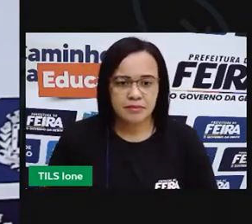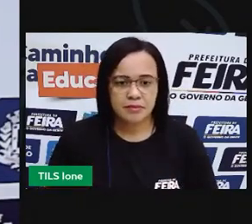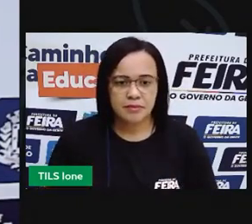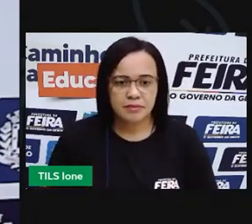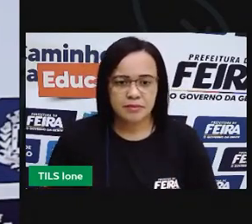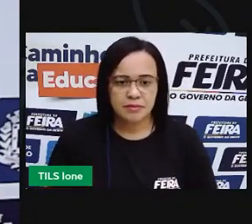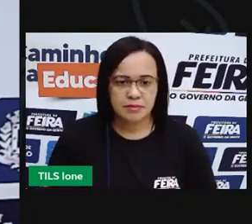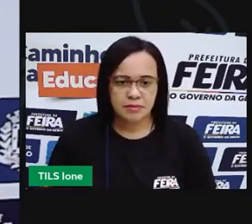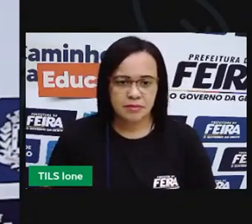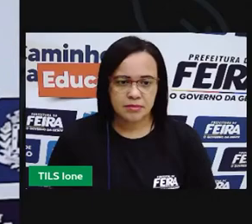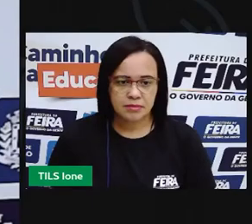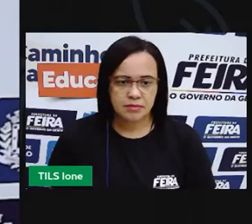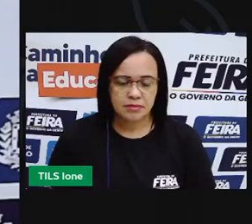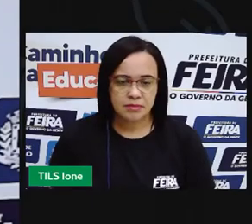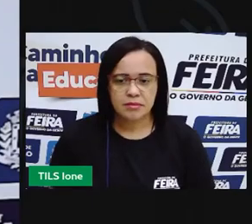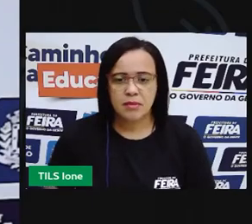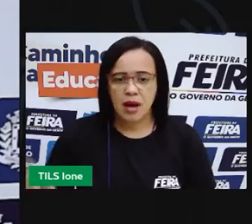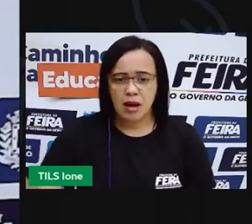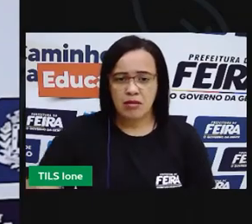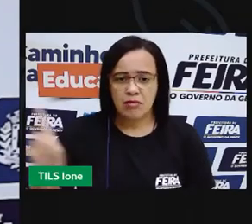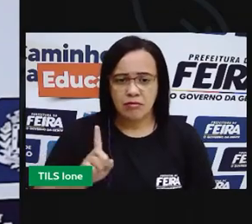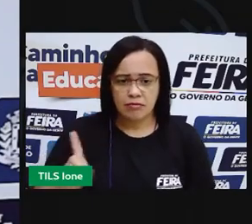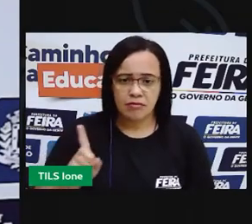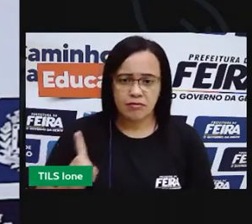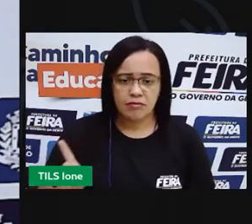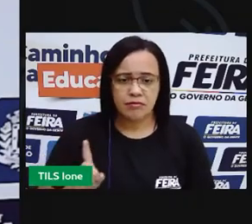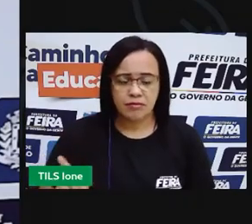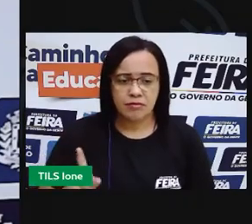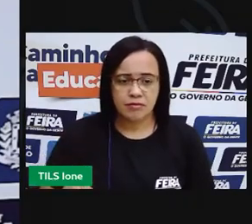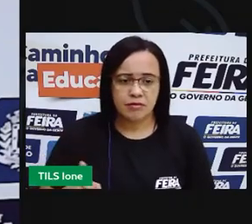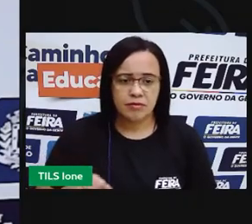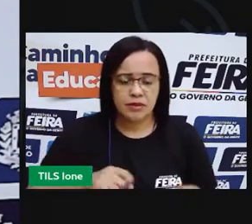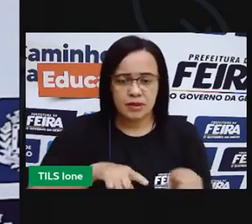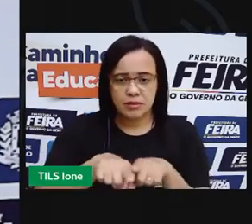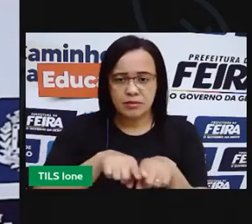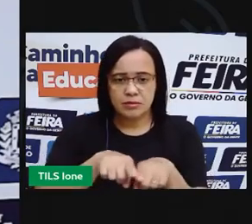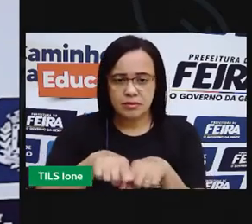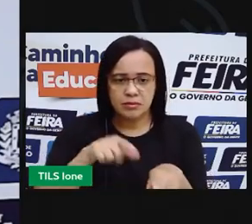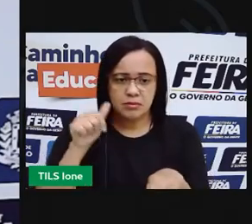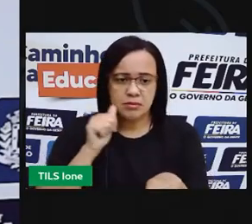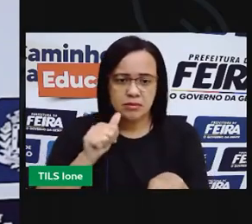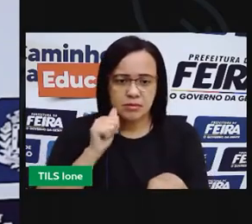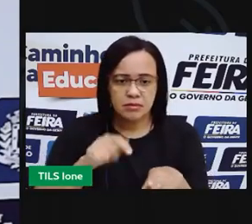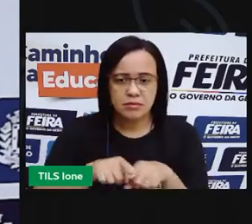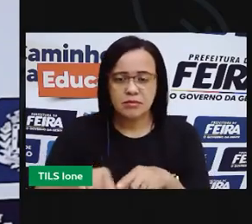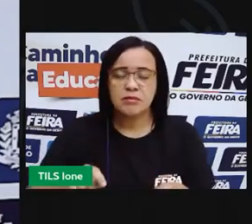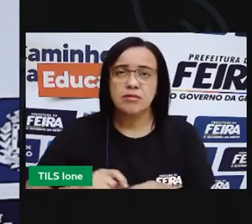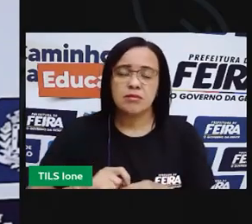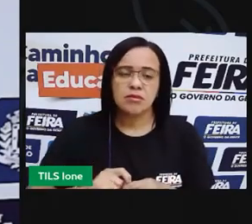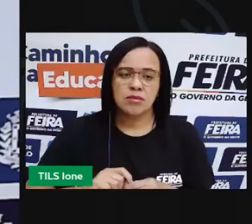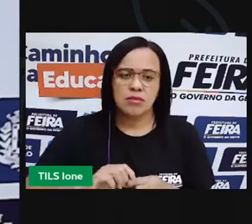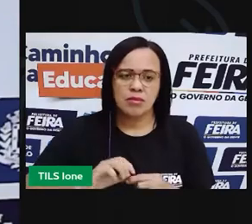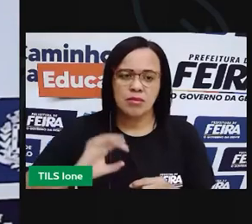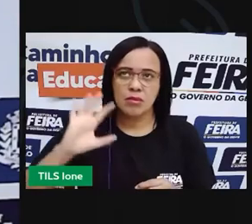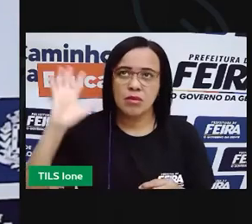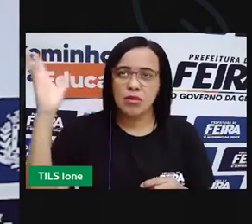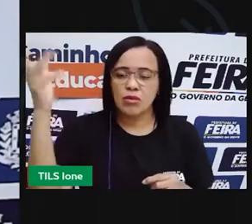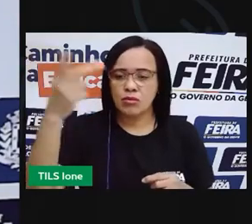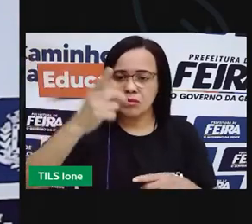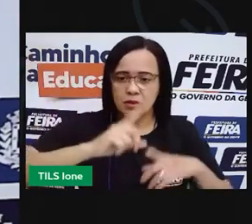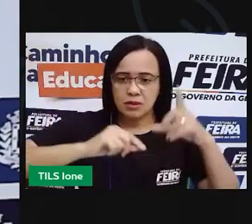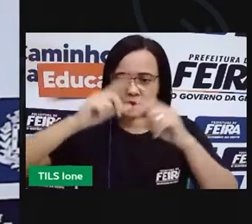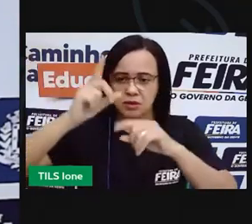Aí vem o Rio com cinco velhos. Iluminando o céu e luz de estrelas.